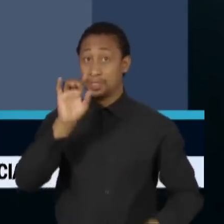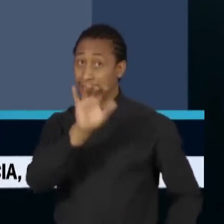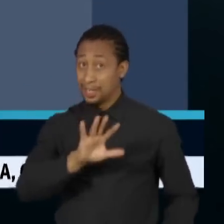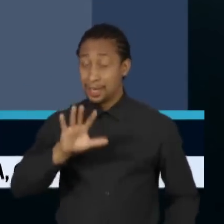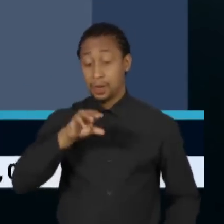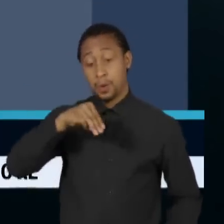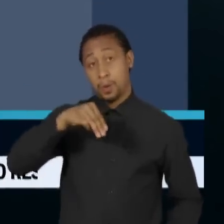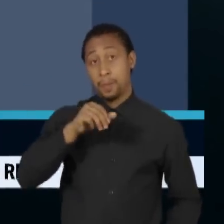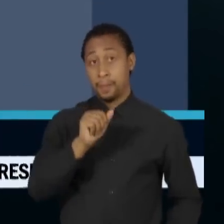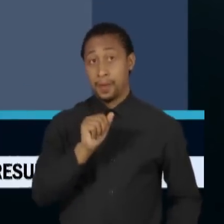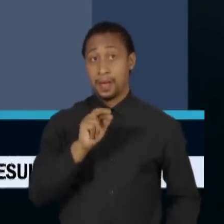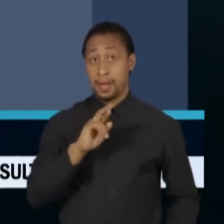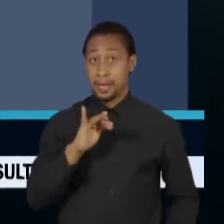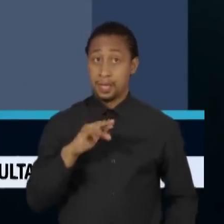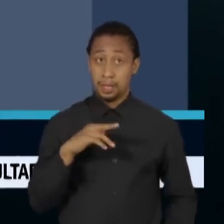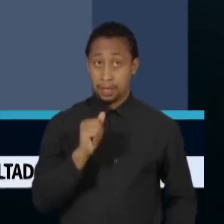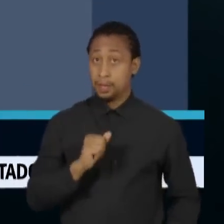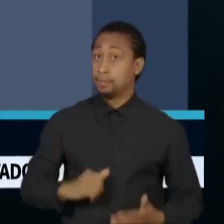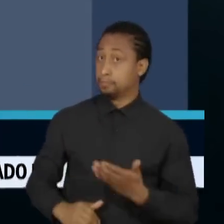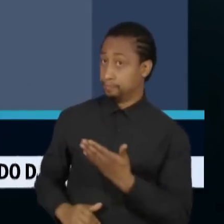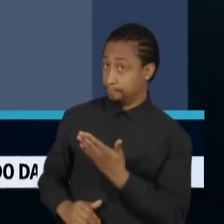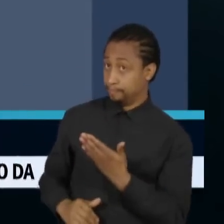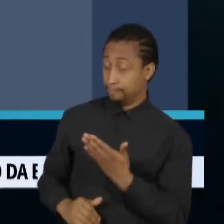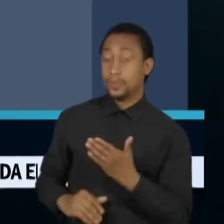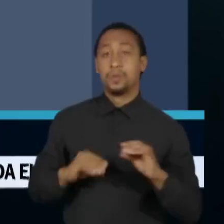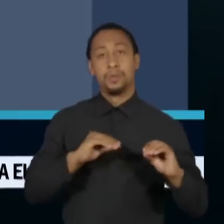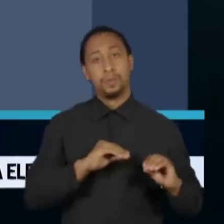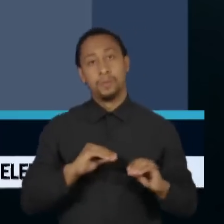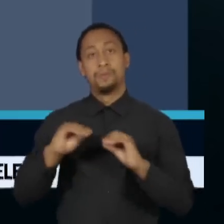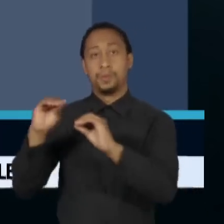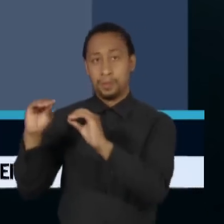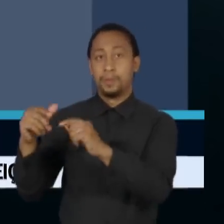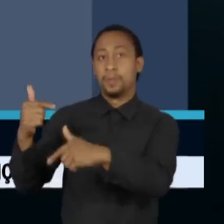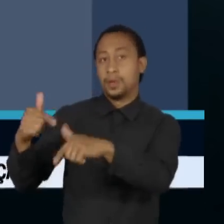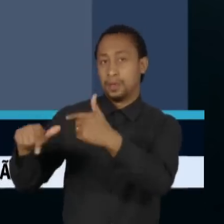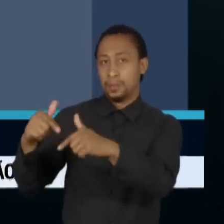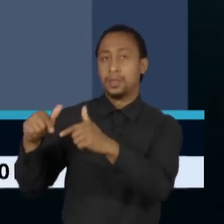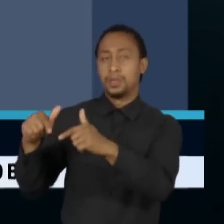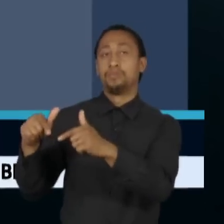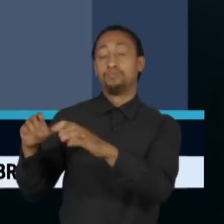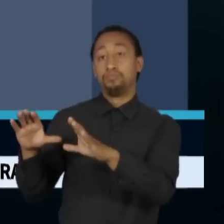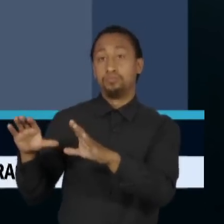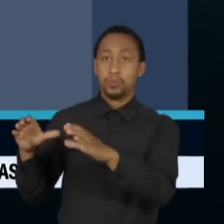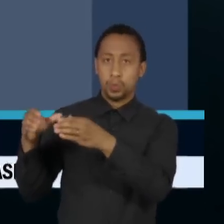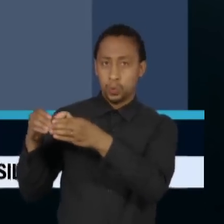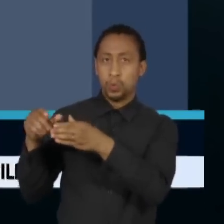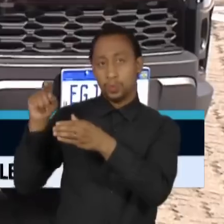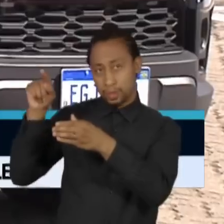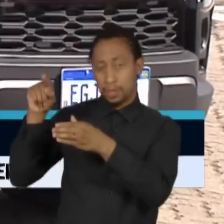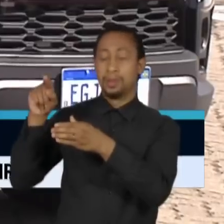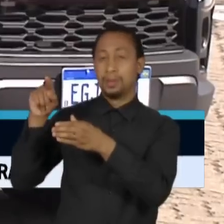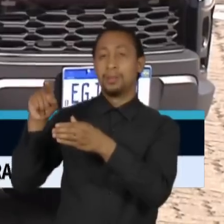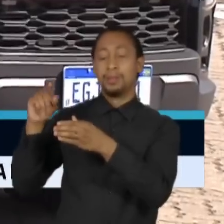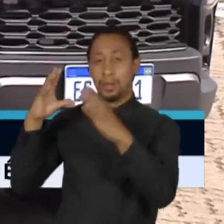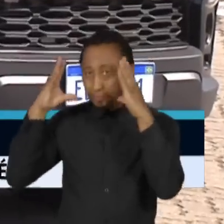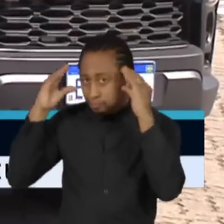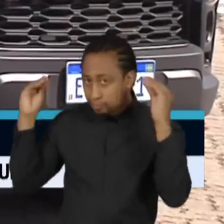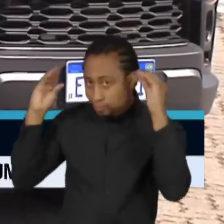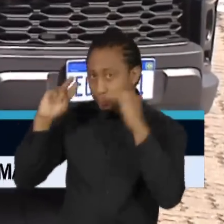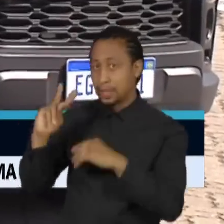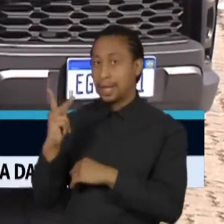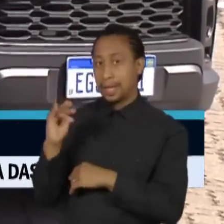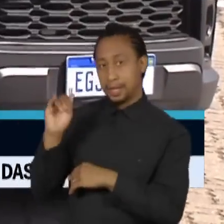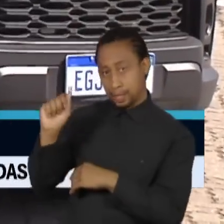delegada Maria Amanda Medina de Souza, segue para a função de oficial junto à Europol, em Haia. A Polícia